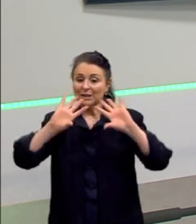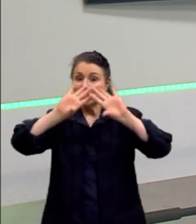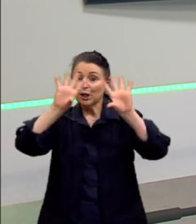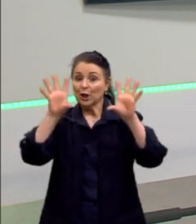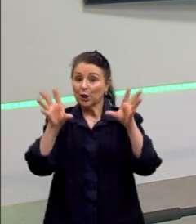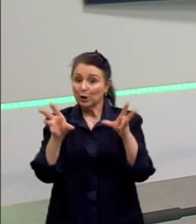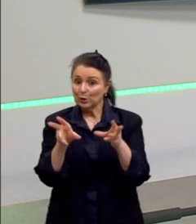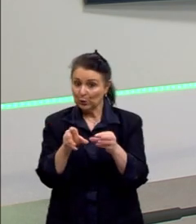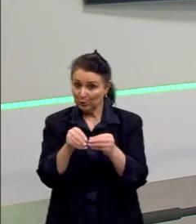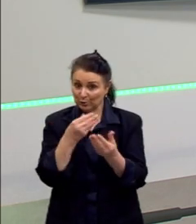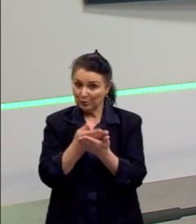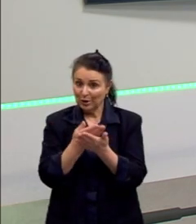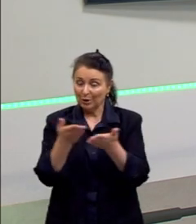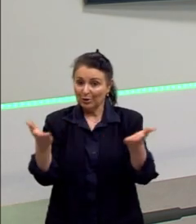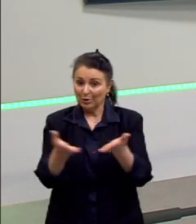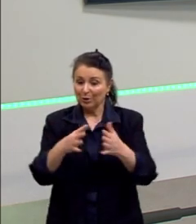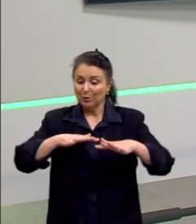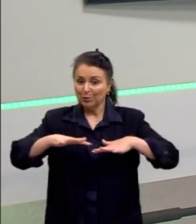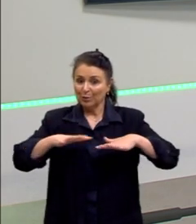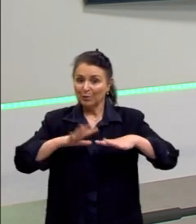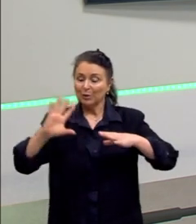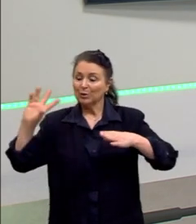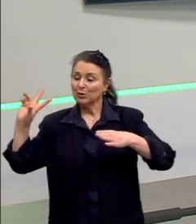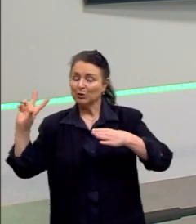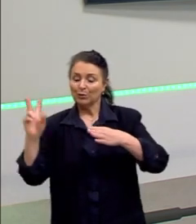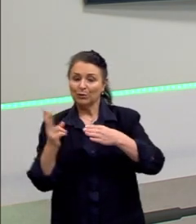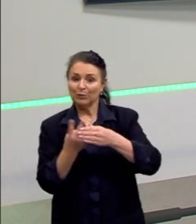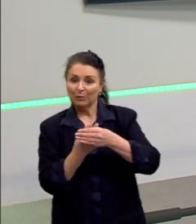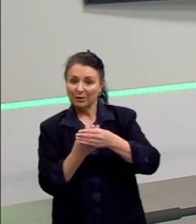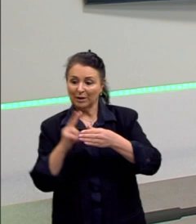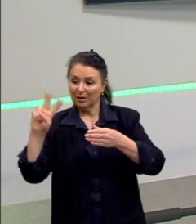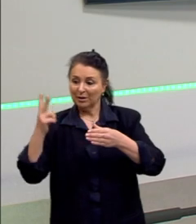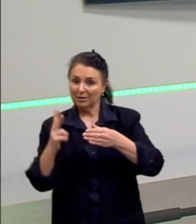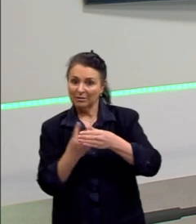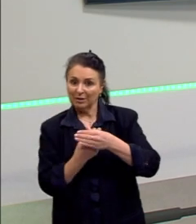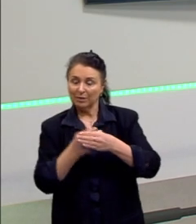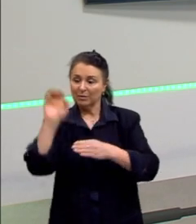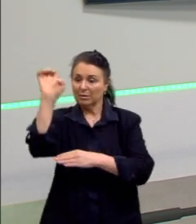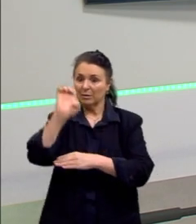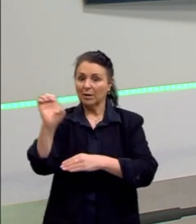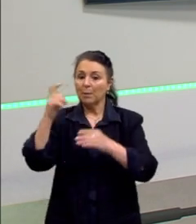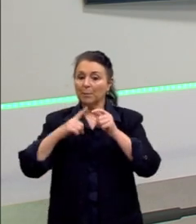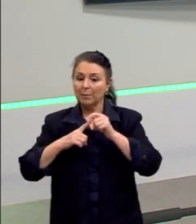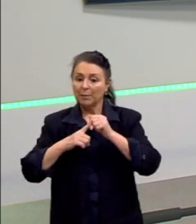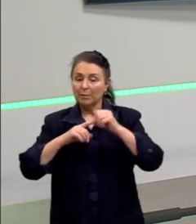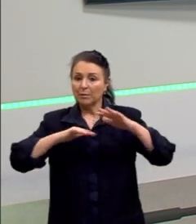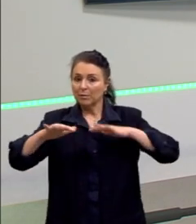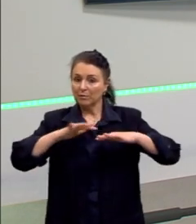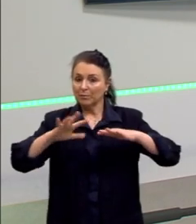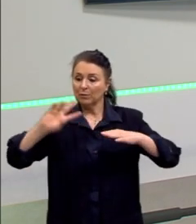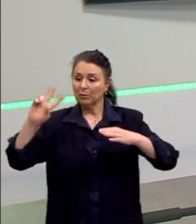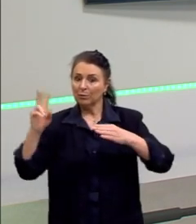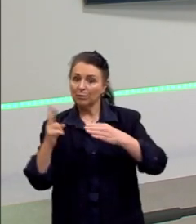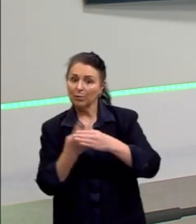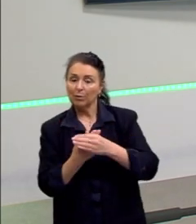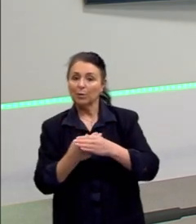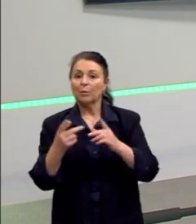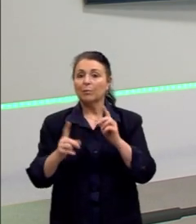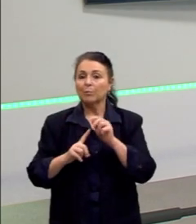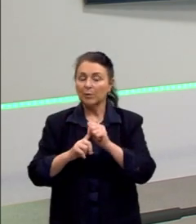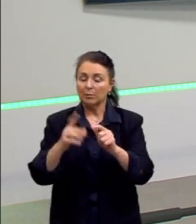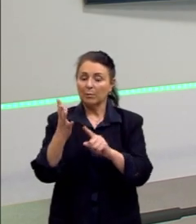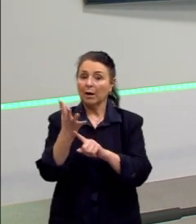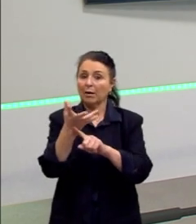de hoje, os movimentos de vanguarda europeia, os principais movimentos de vanguarda europeia, os principais artistas e as